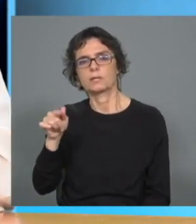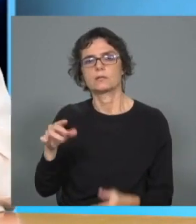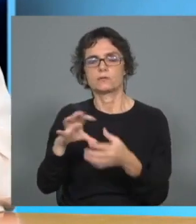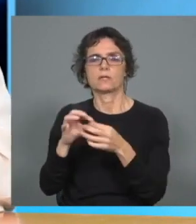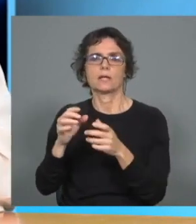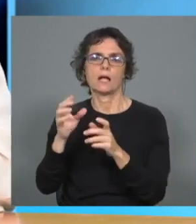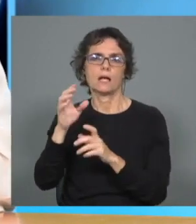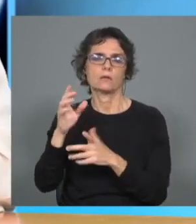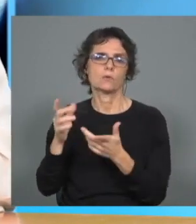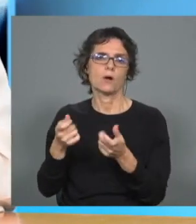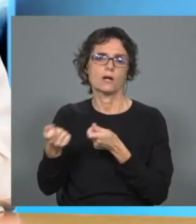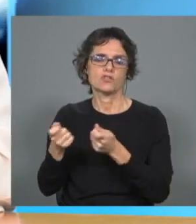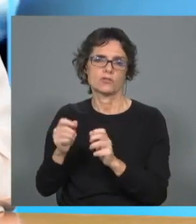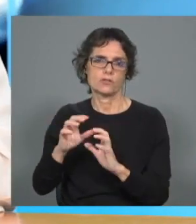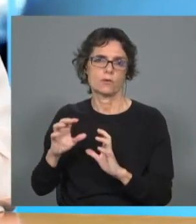mundo que diz que